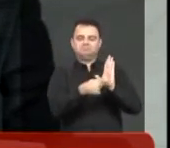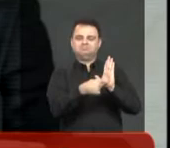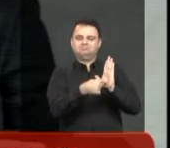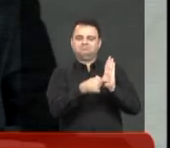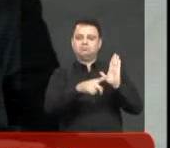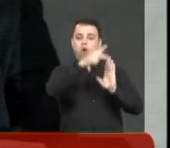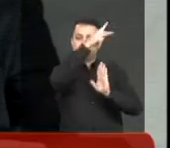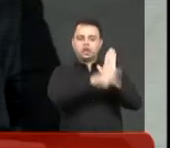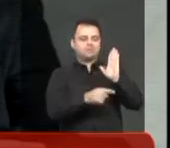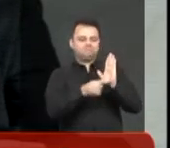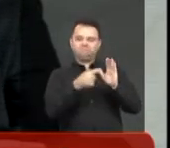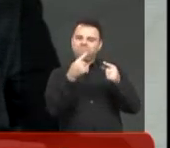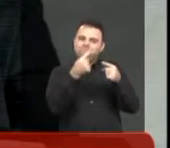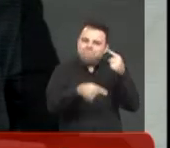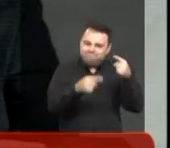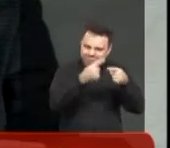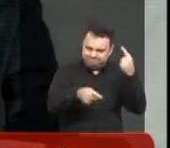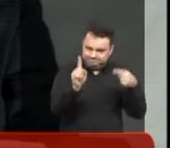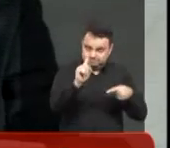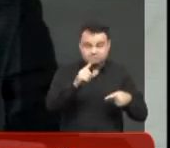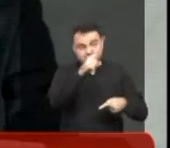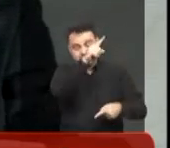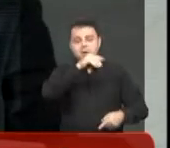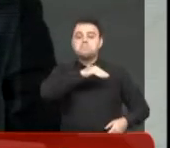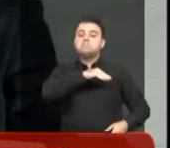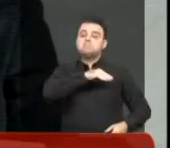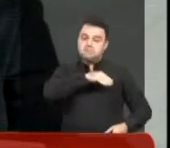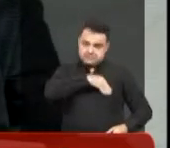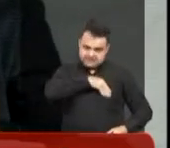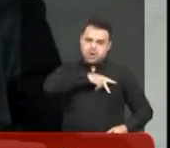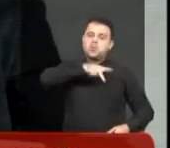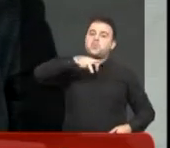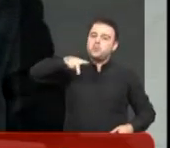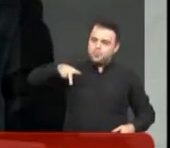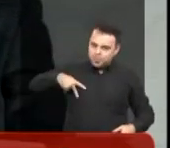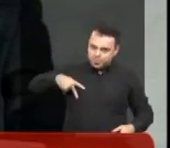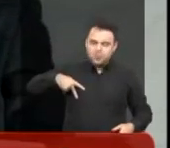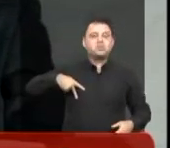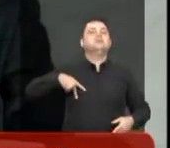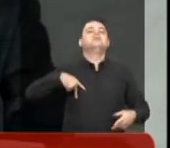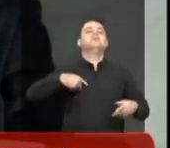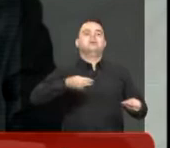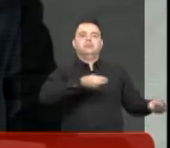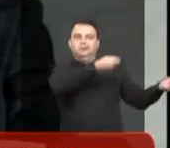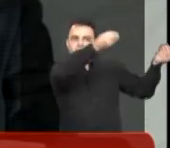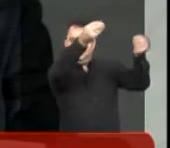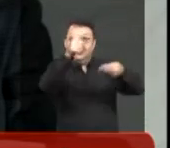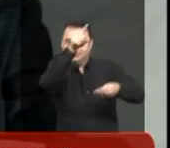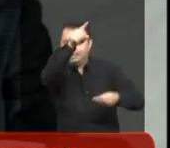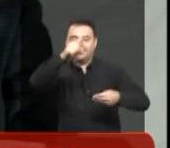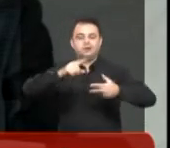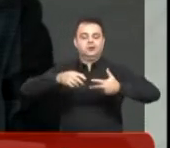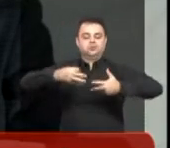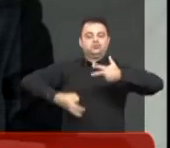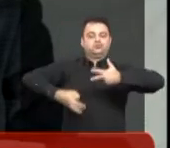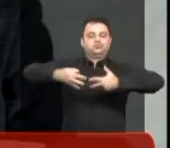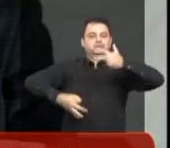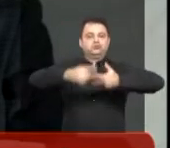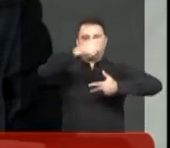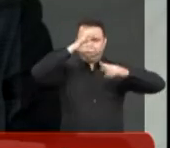Tanto é que o Ministério Público questionou, esse assunto está ainda tramitando no Poder Judiciário. Pediram